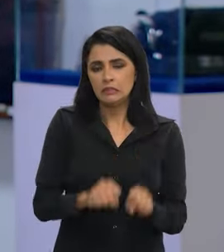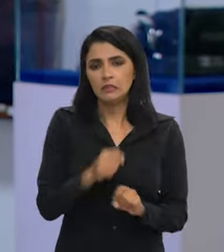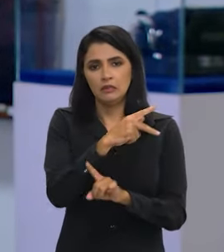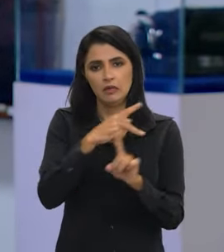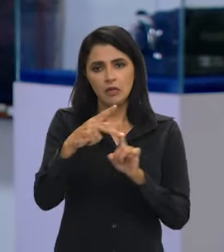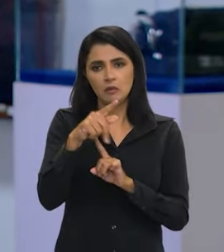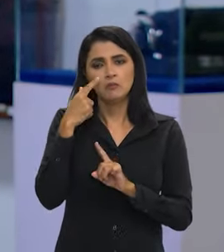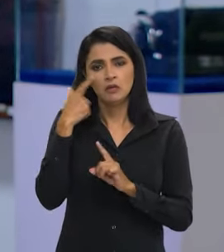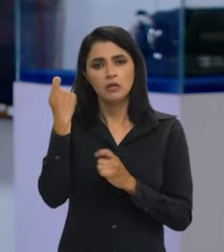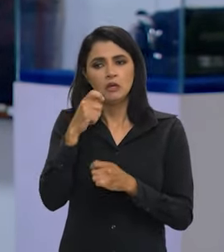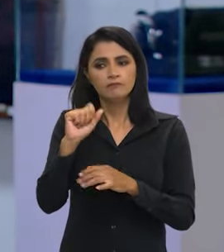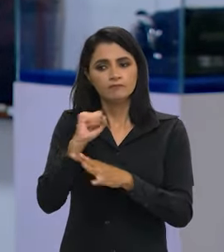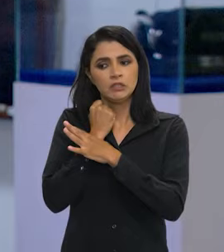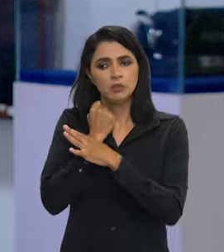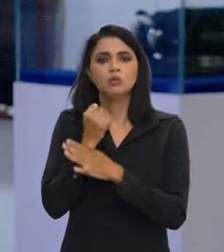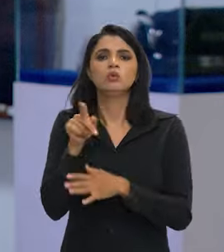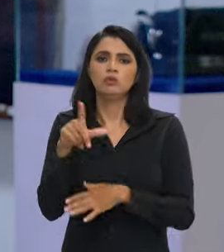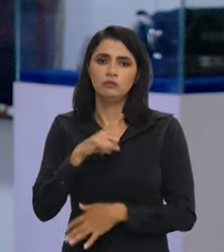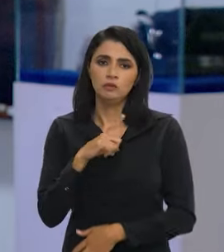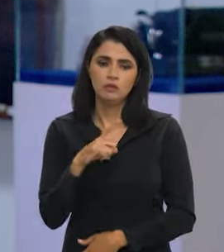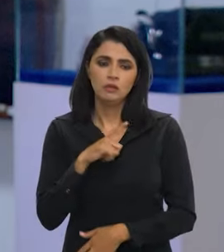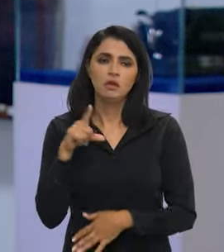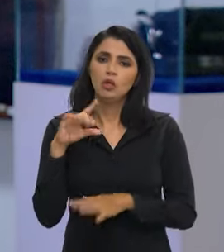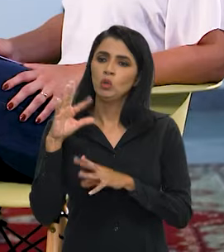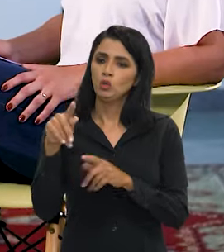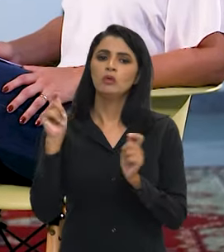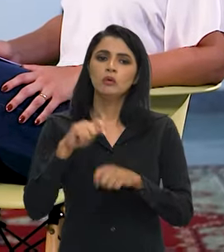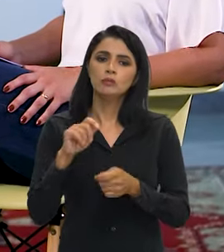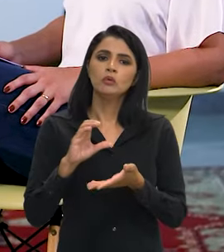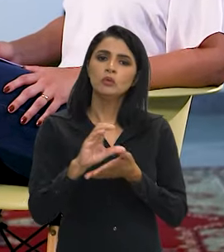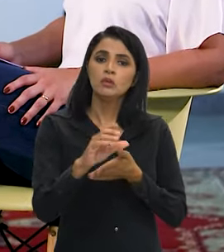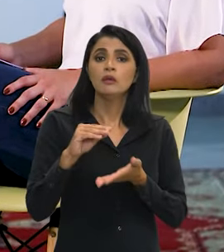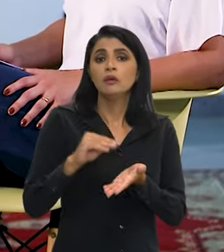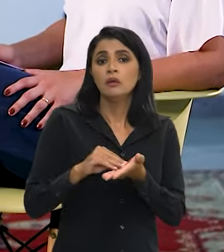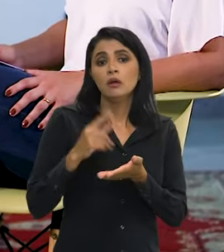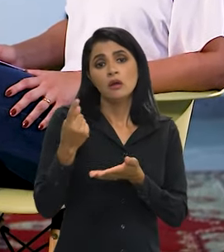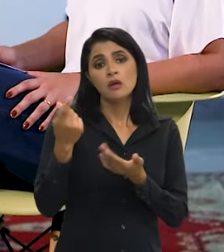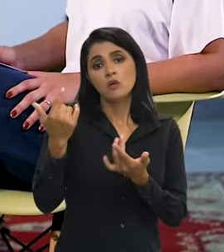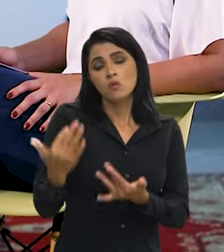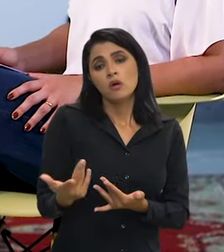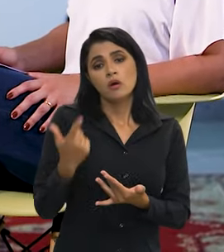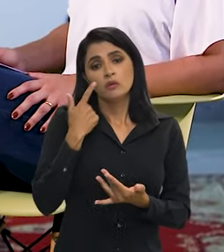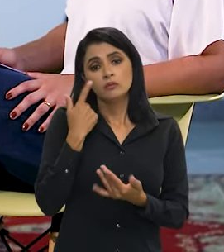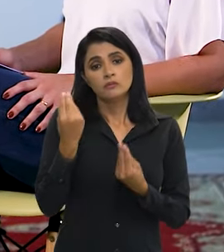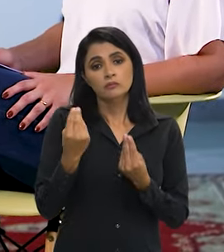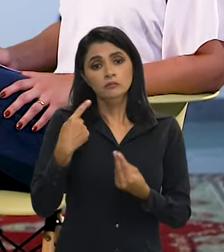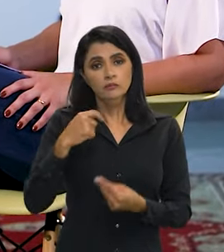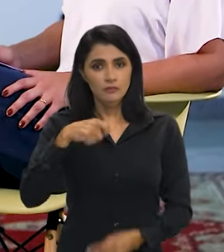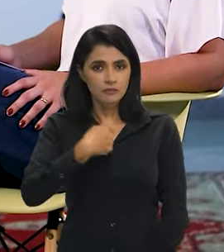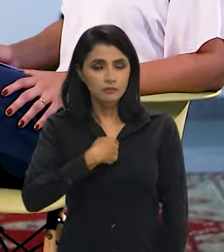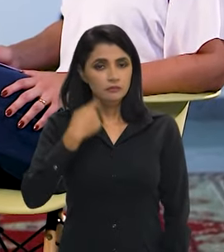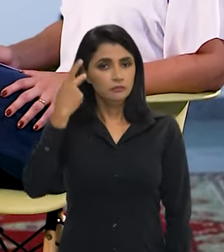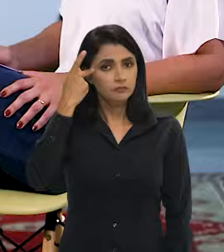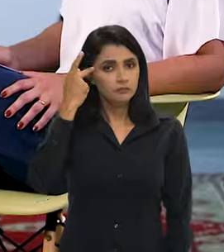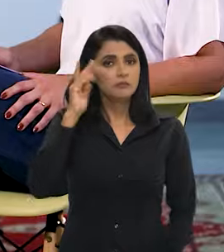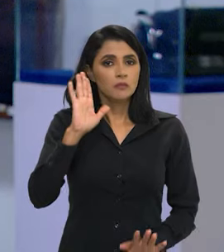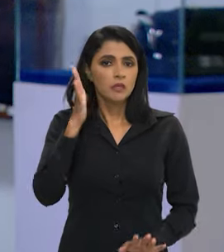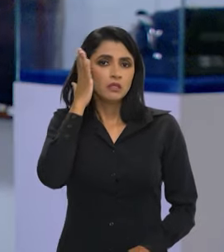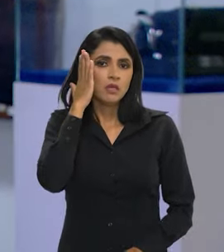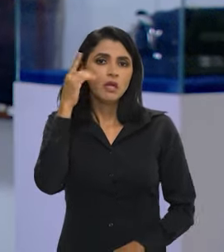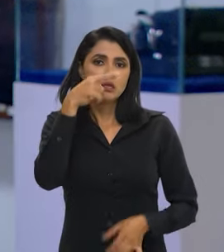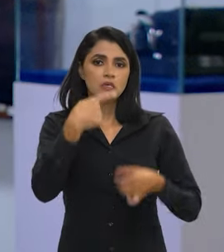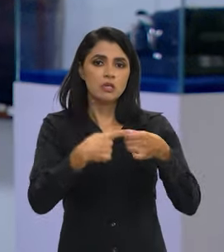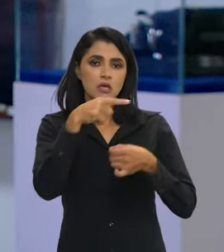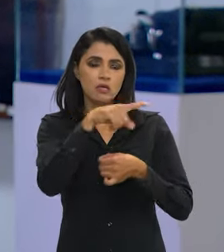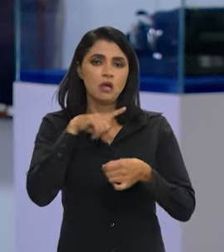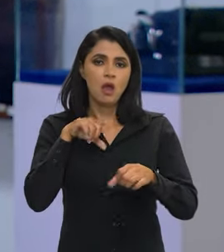todos vão poder contribuir. Falta ainda, como disse o presidente, a gente chegar nas duas rodas. Eu sou paulistano, sei